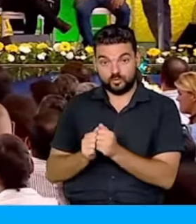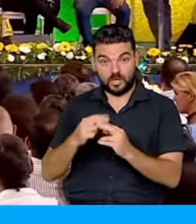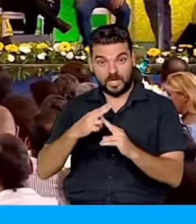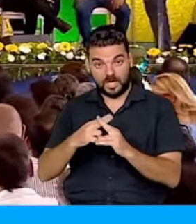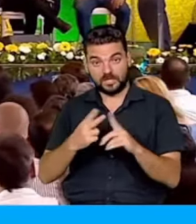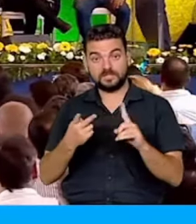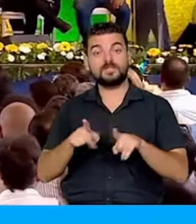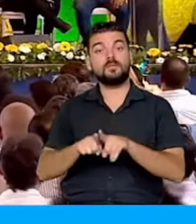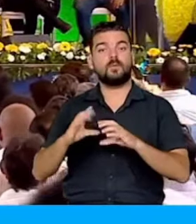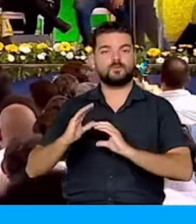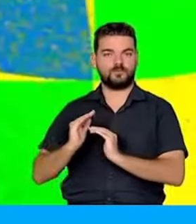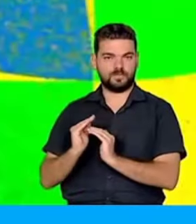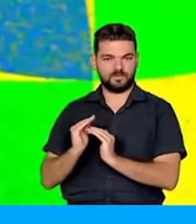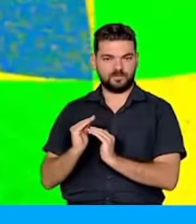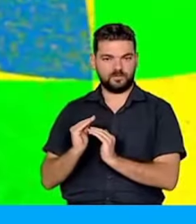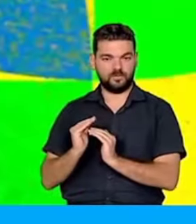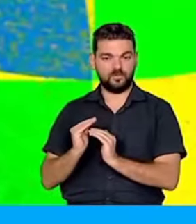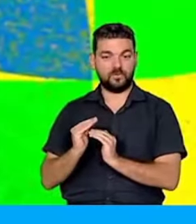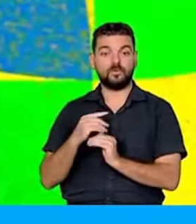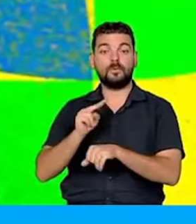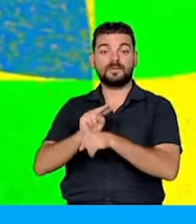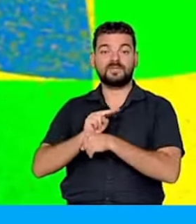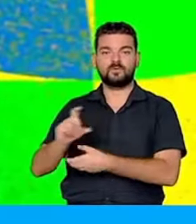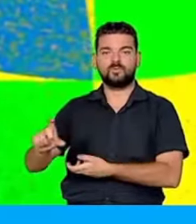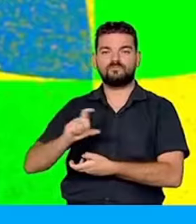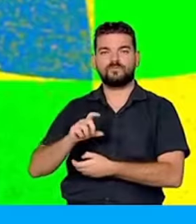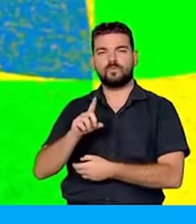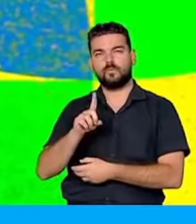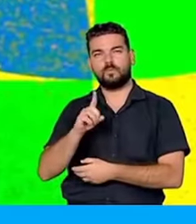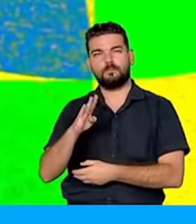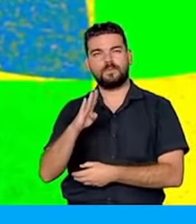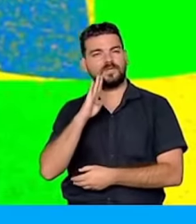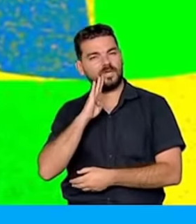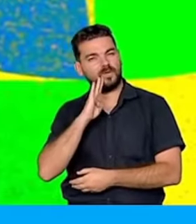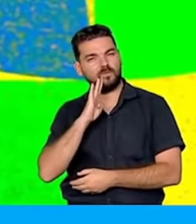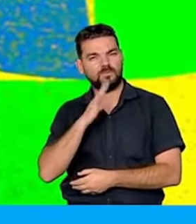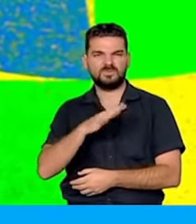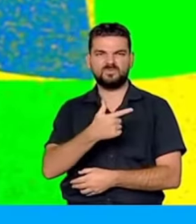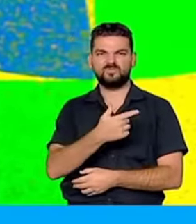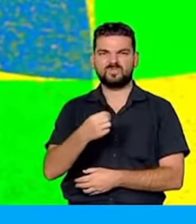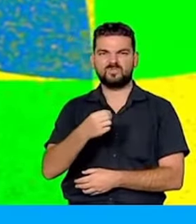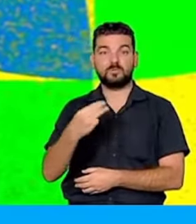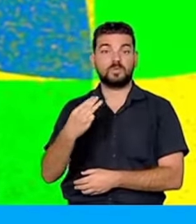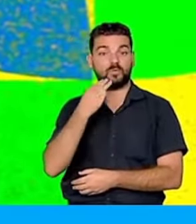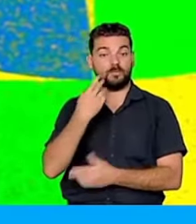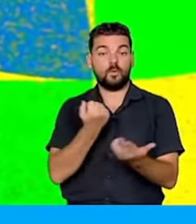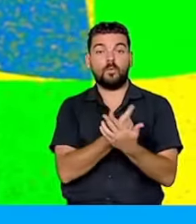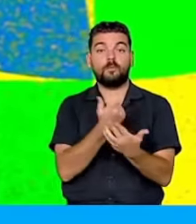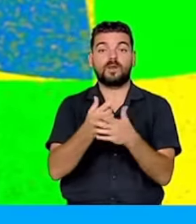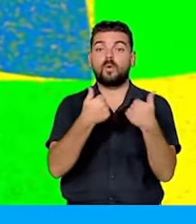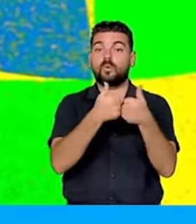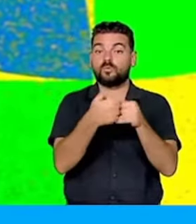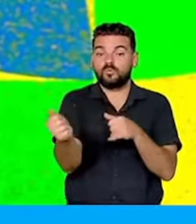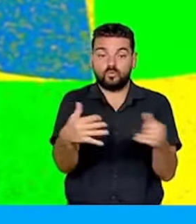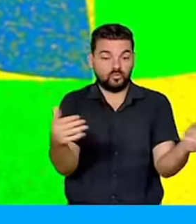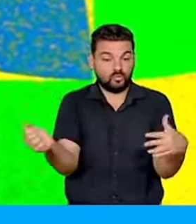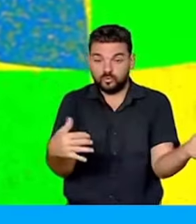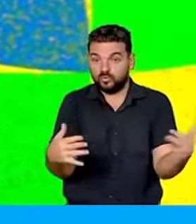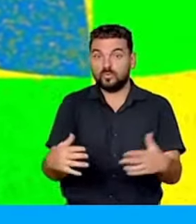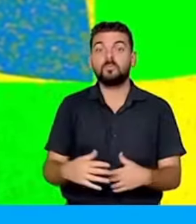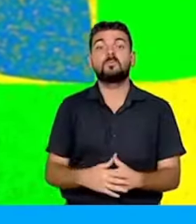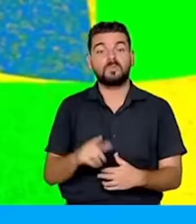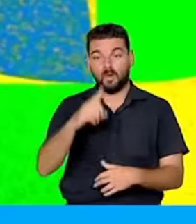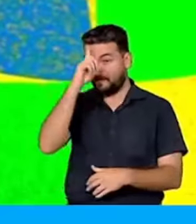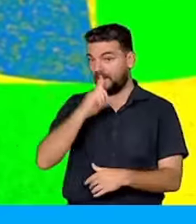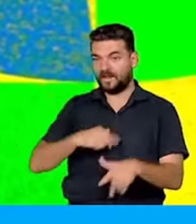e com o Banco do Brasil 1 bilhão e 200 bilhões de reais para comprar ônibus novos do BRT, os